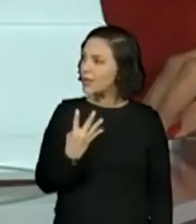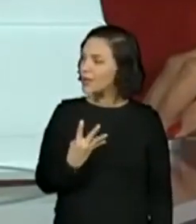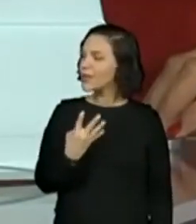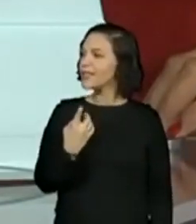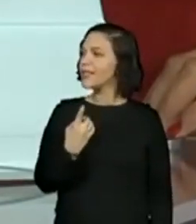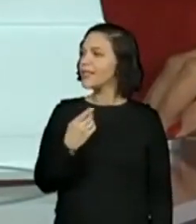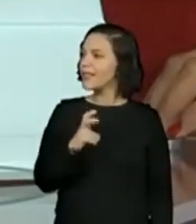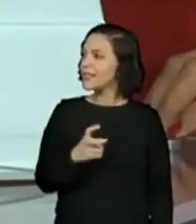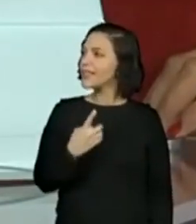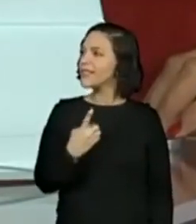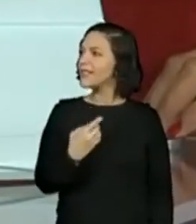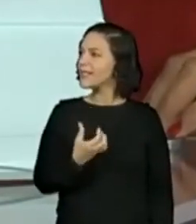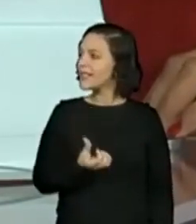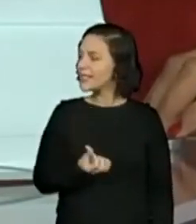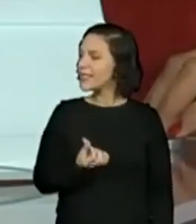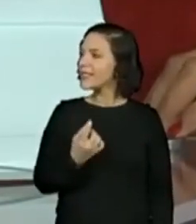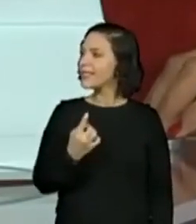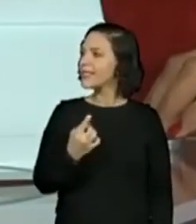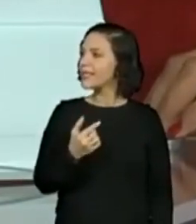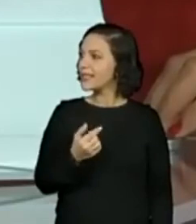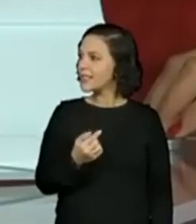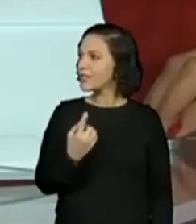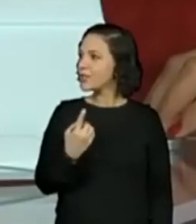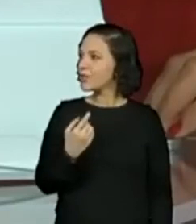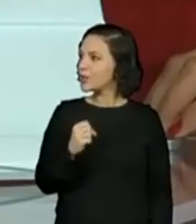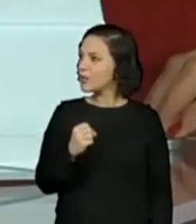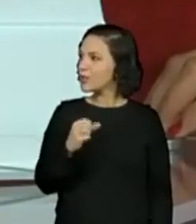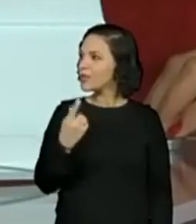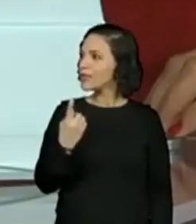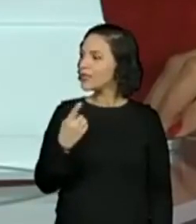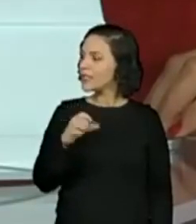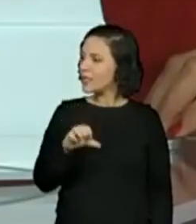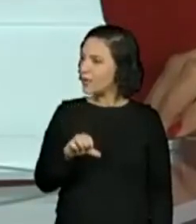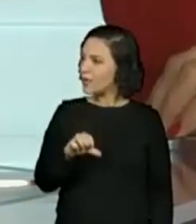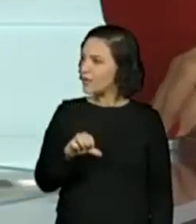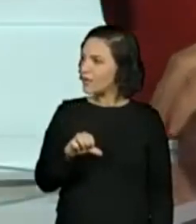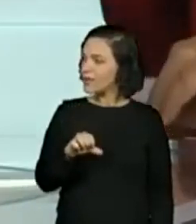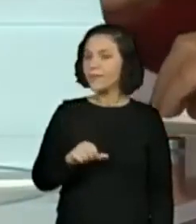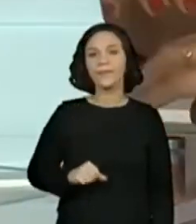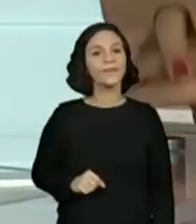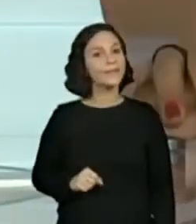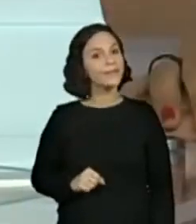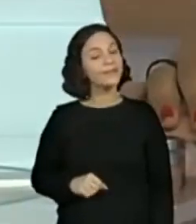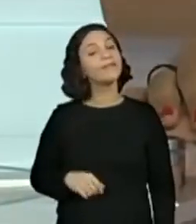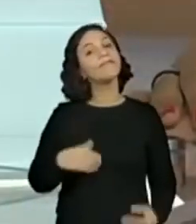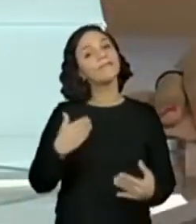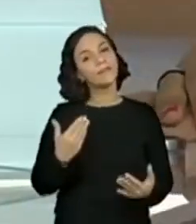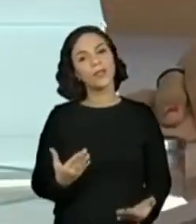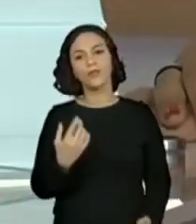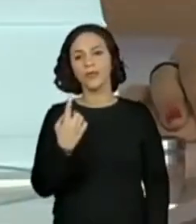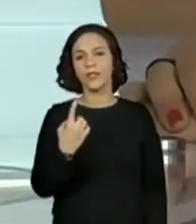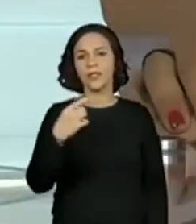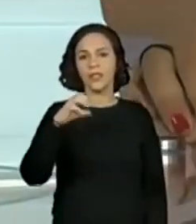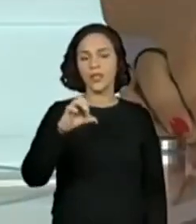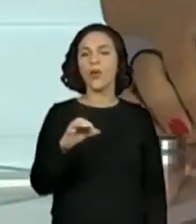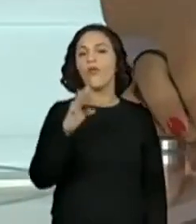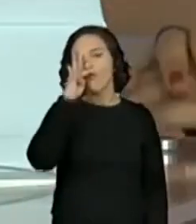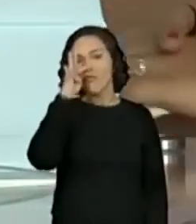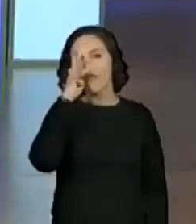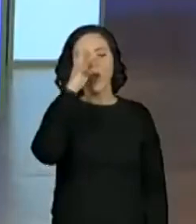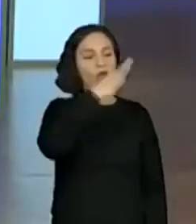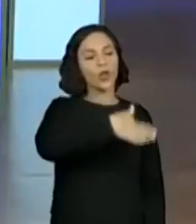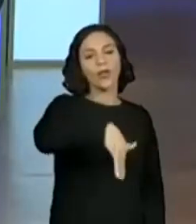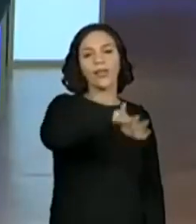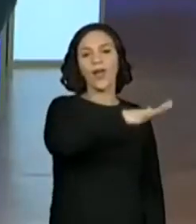quatorze, quinze, dezesseis, dezessete, dezoito, dezenove. Então, são dezenove flores no total.